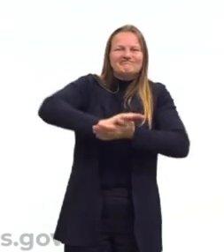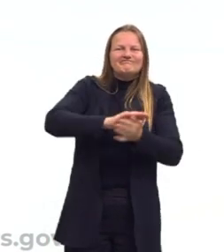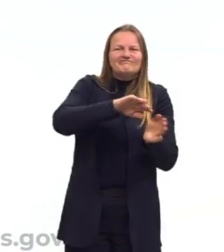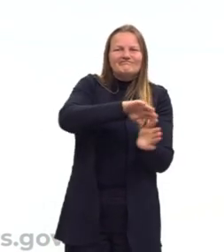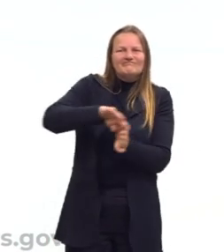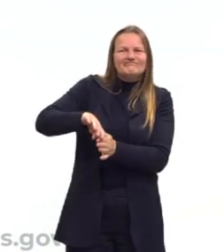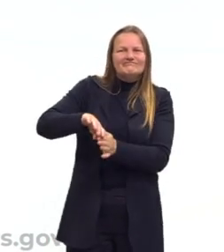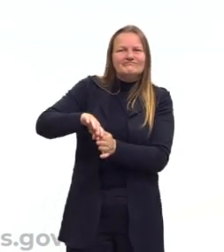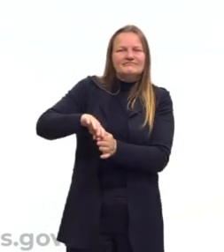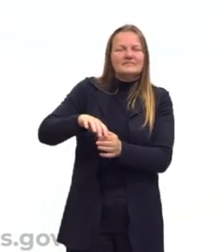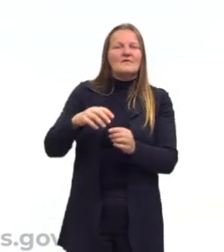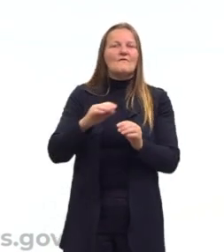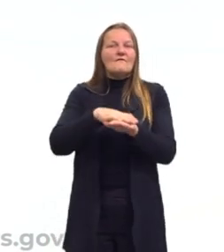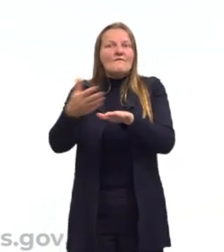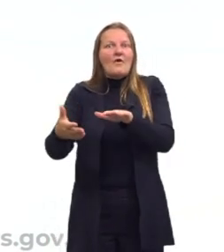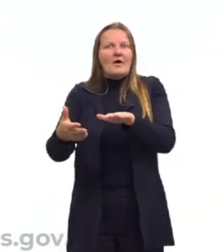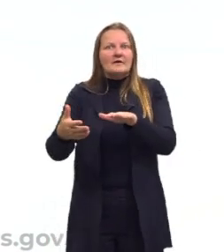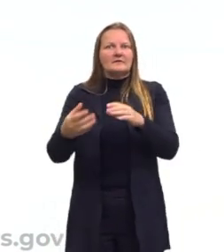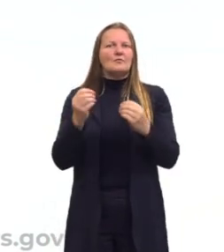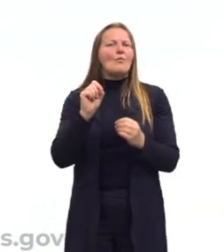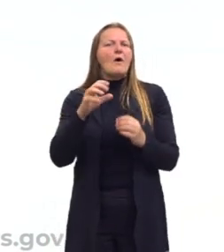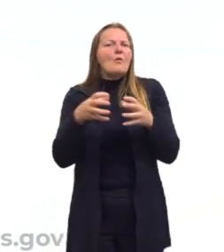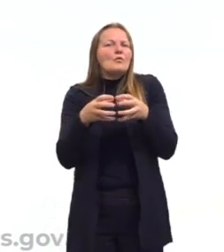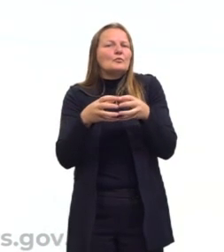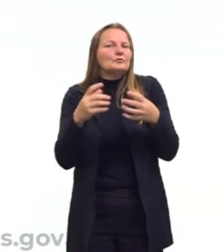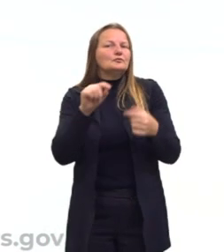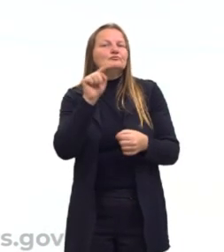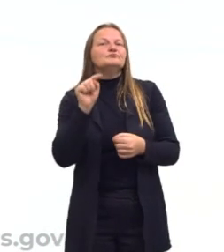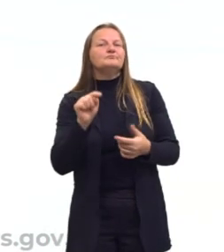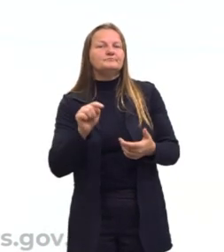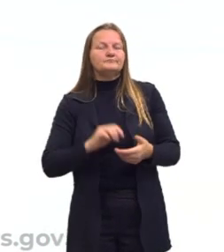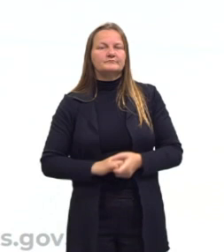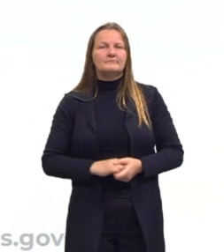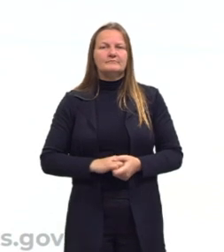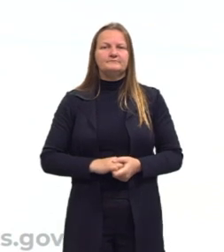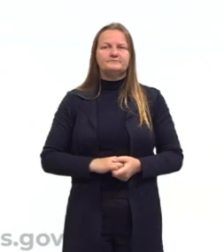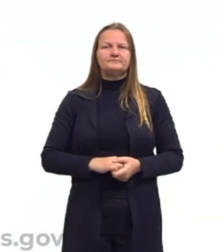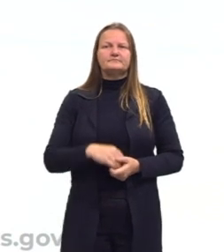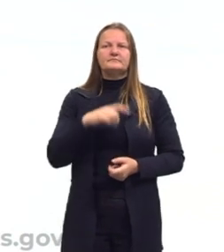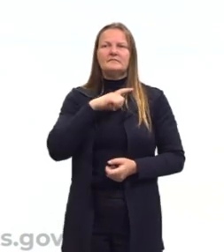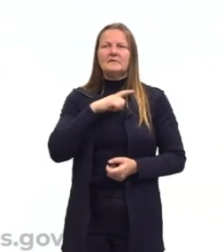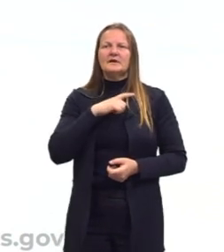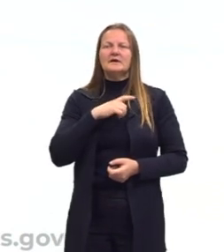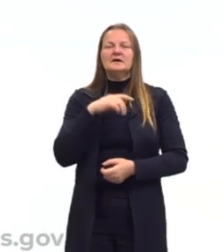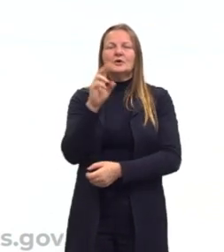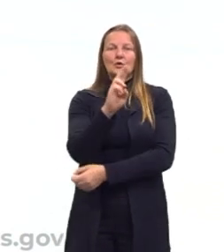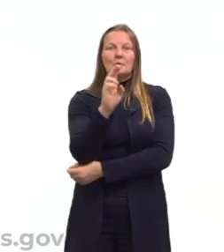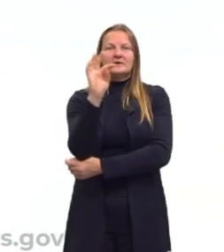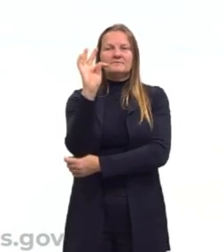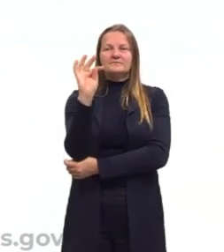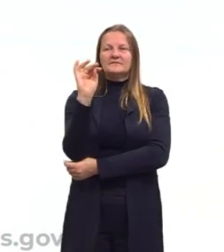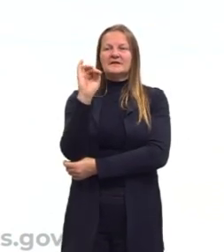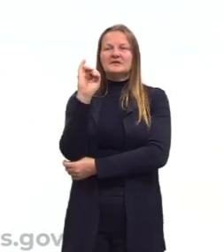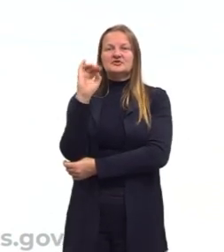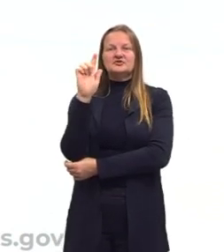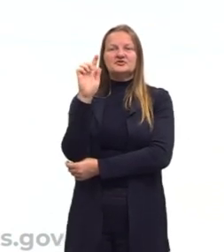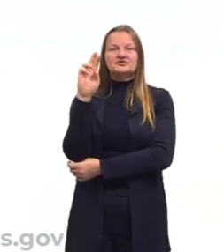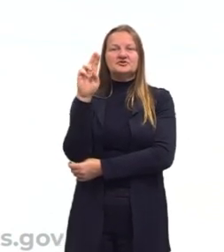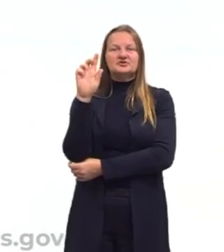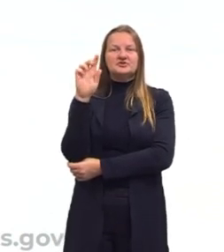processo? Quem ficou fora disso? Que tem um movimento muito interessante que os tigres asiáticos fizeram com a globalização.